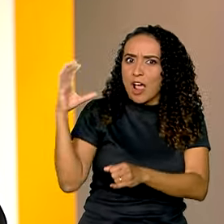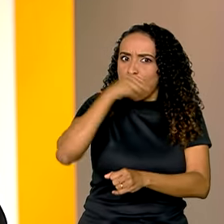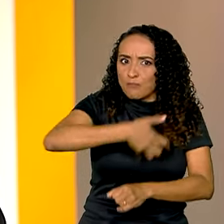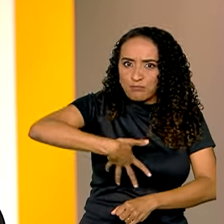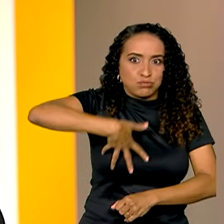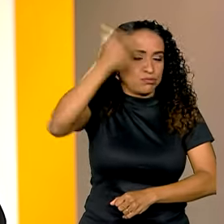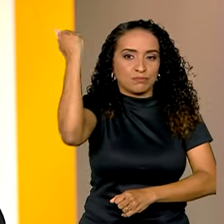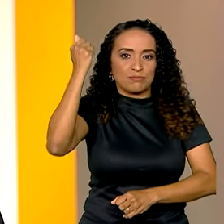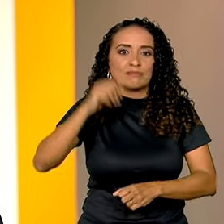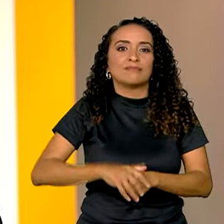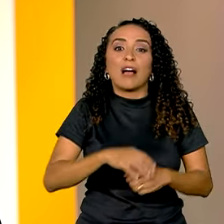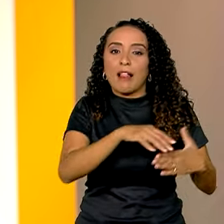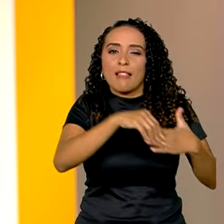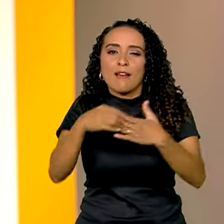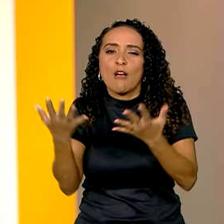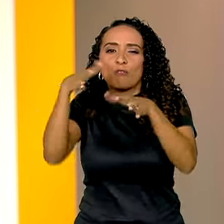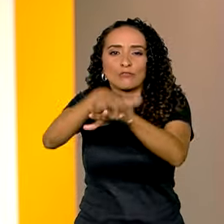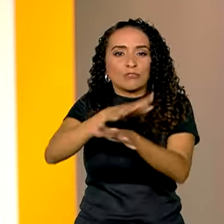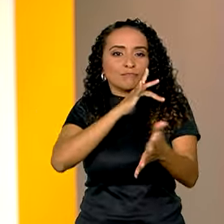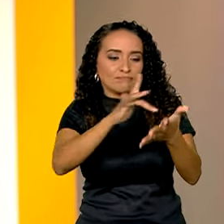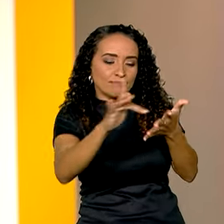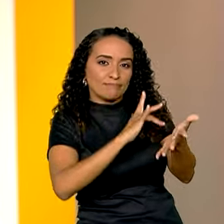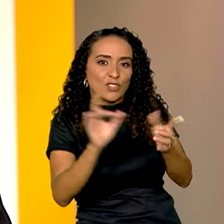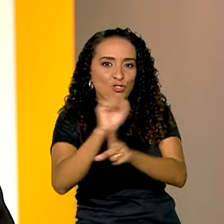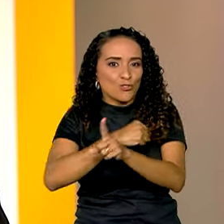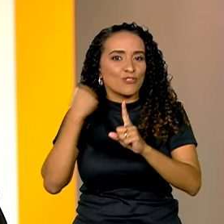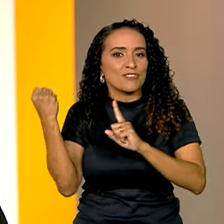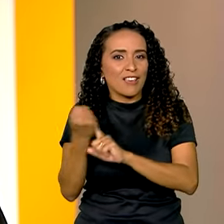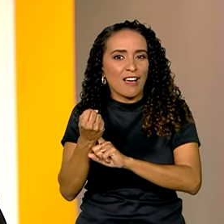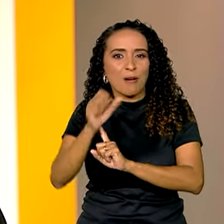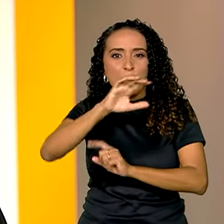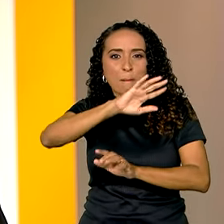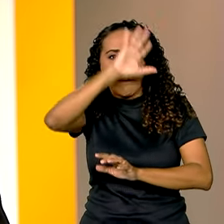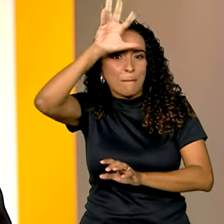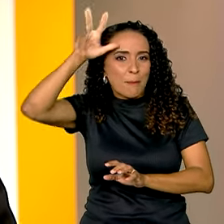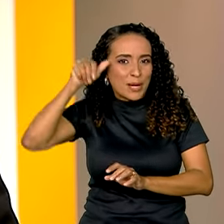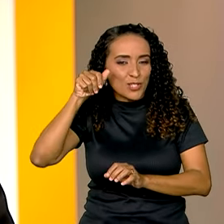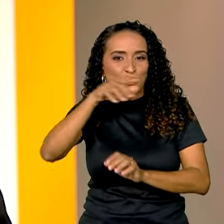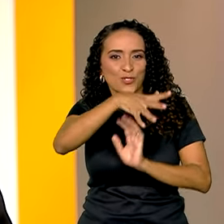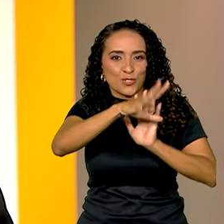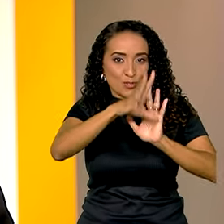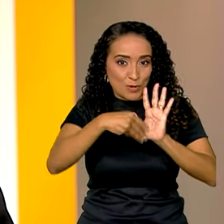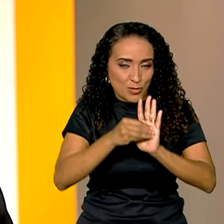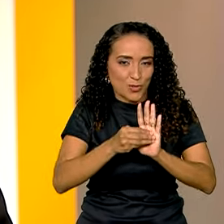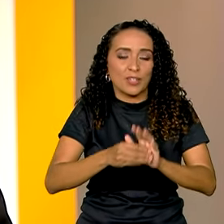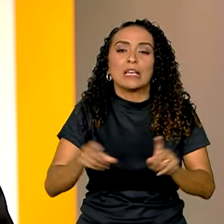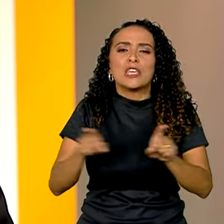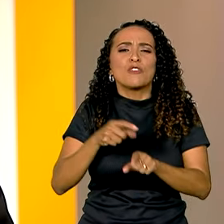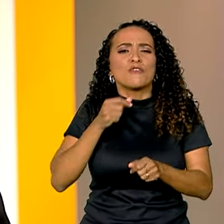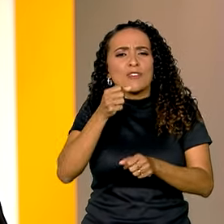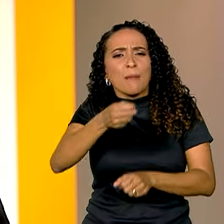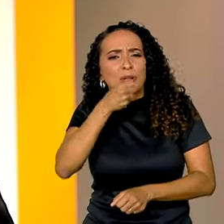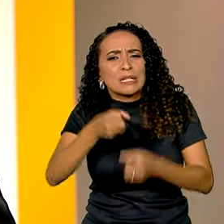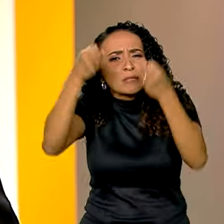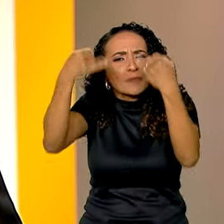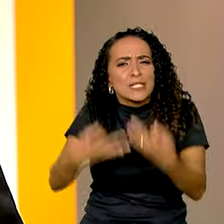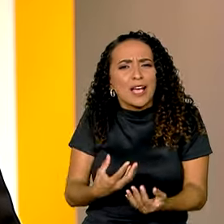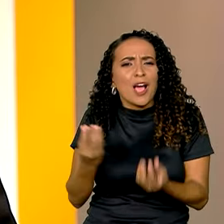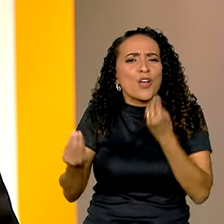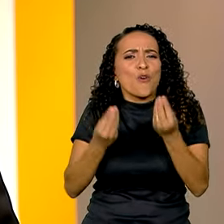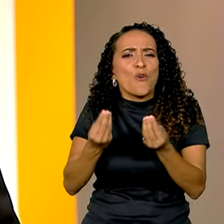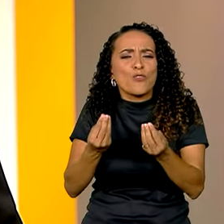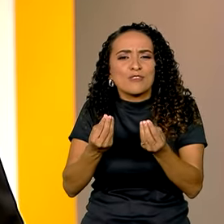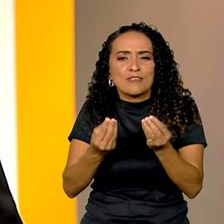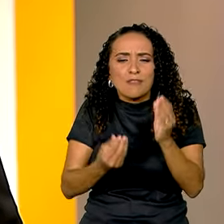velocidade e vai levar inclusão digital e social para a Amazônia. E eu fiz uma reportagem para explicar de onde vem